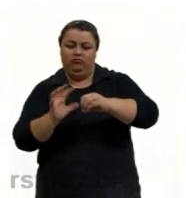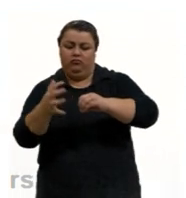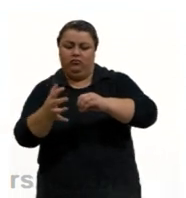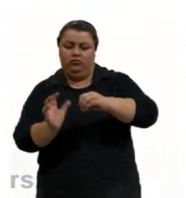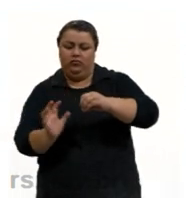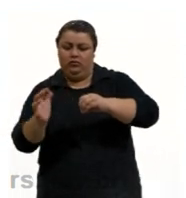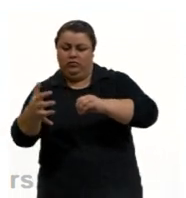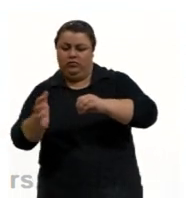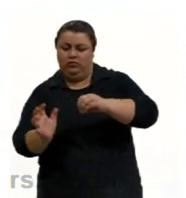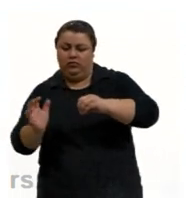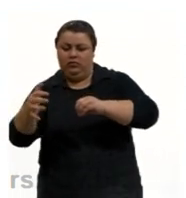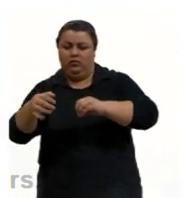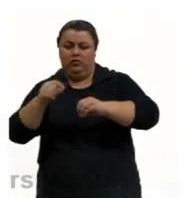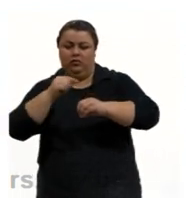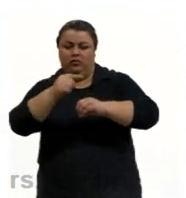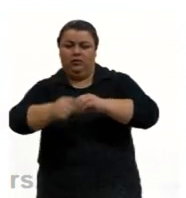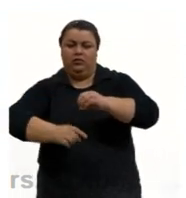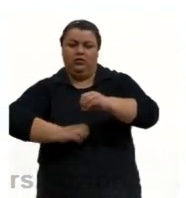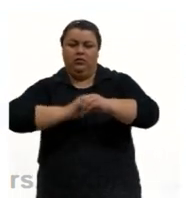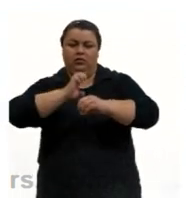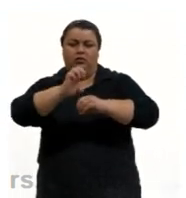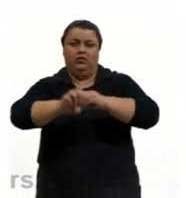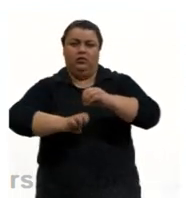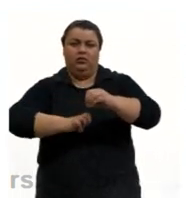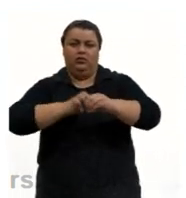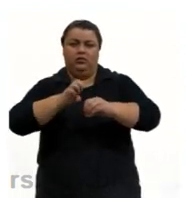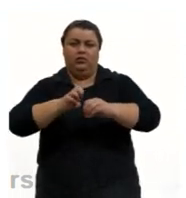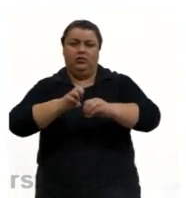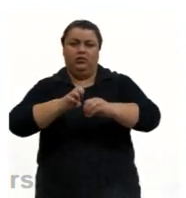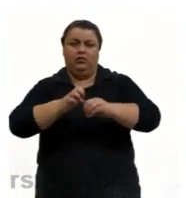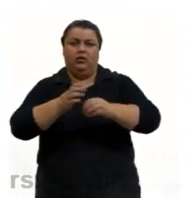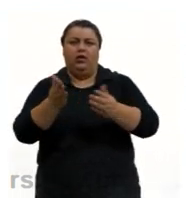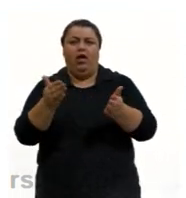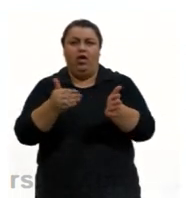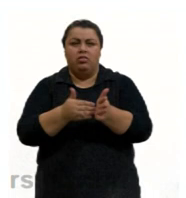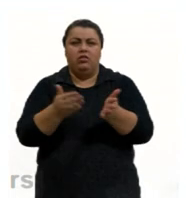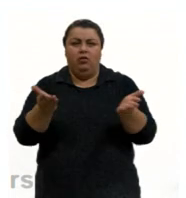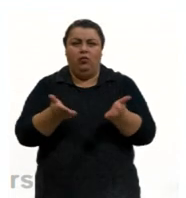que foi a denominação aí de eletrosfera, que nós utilizamos essa denominação até hoje.